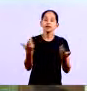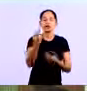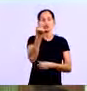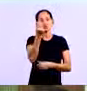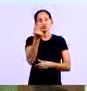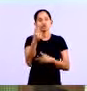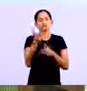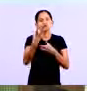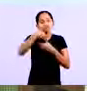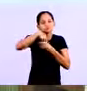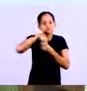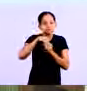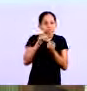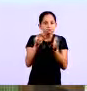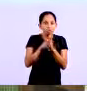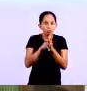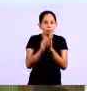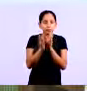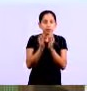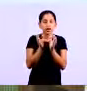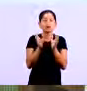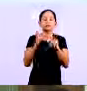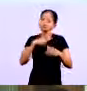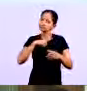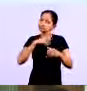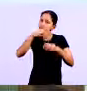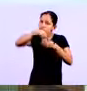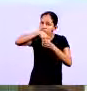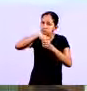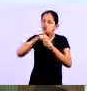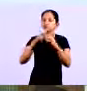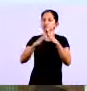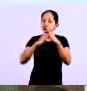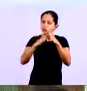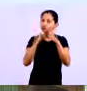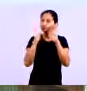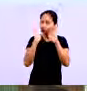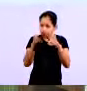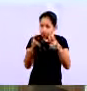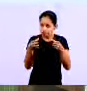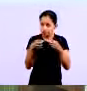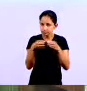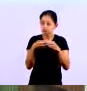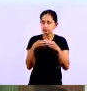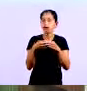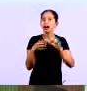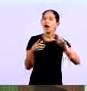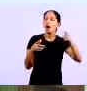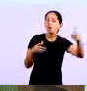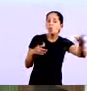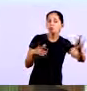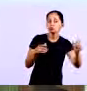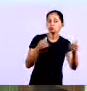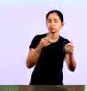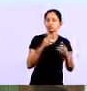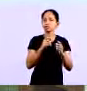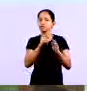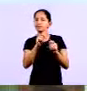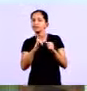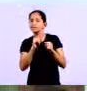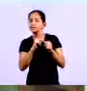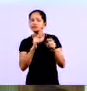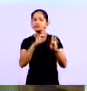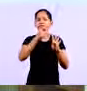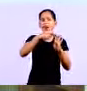giro. Se você vende, se você está acompanhando as suas vendas a prazo e está observando que o volume de vendas a prazo está crescendo